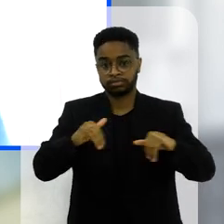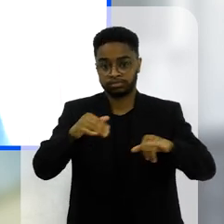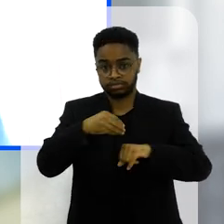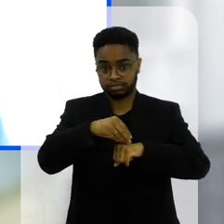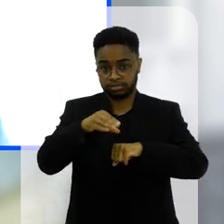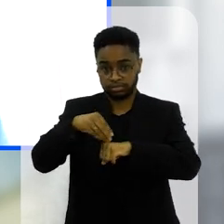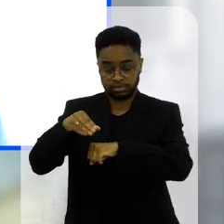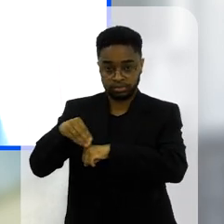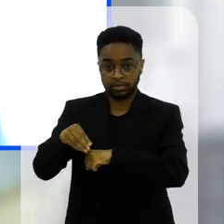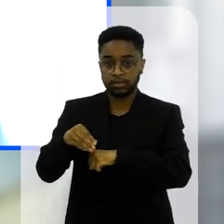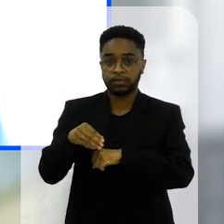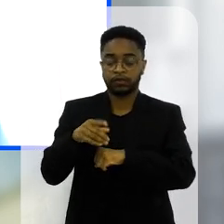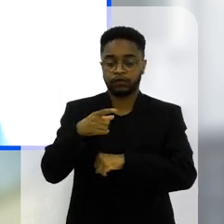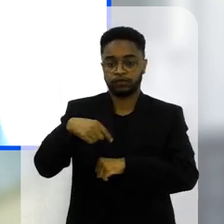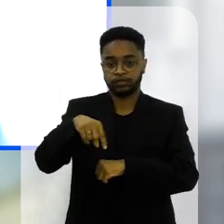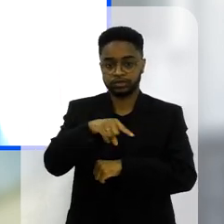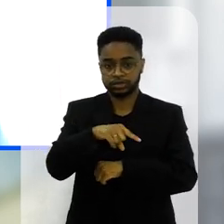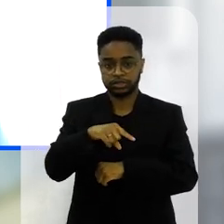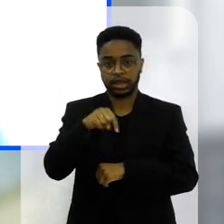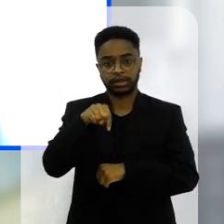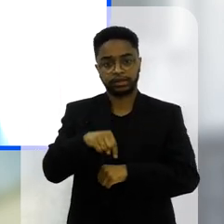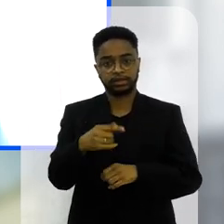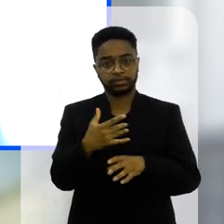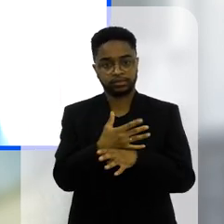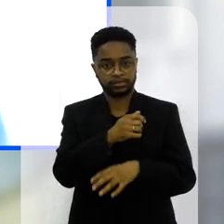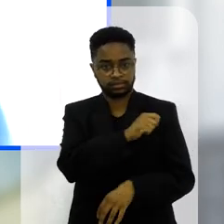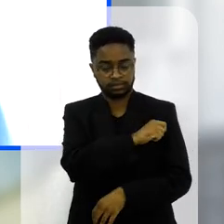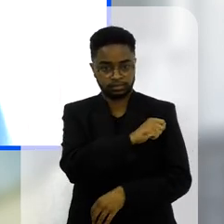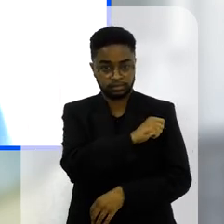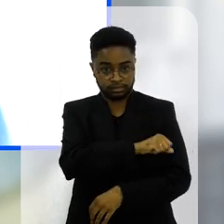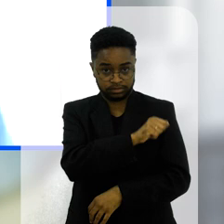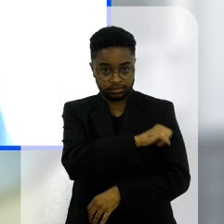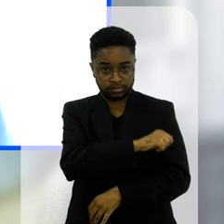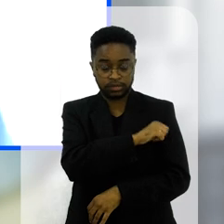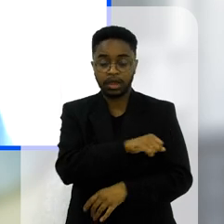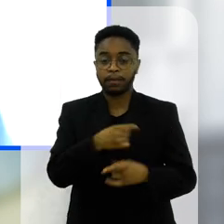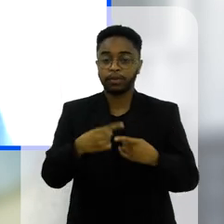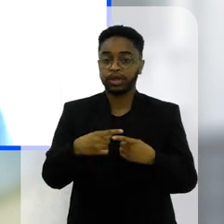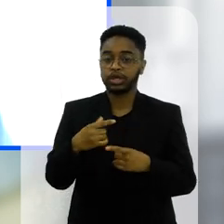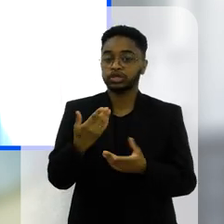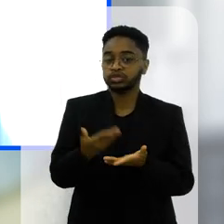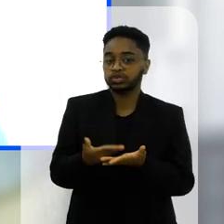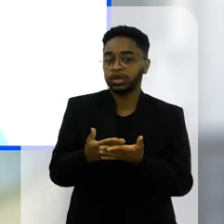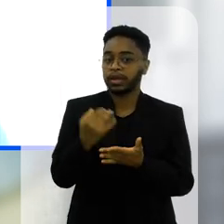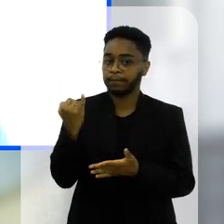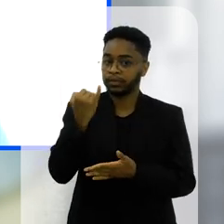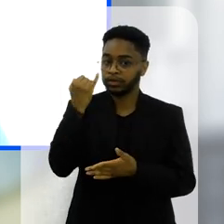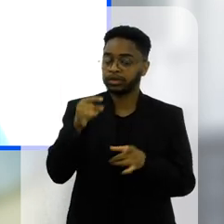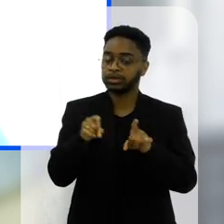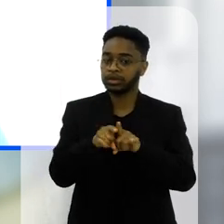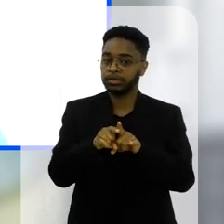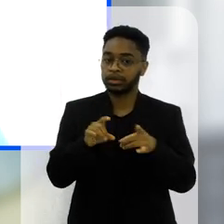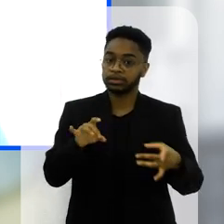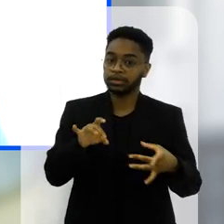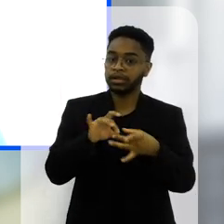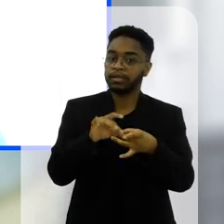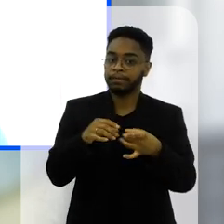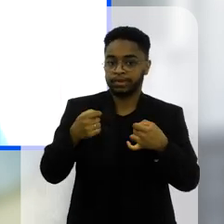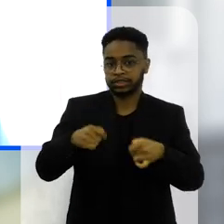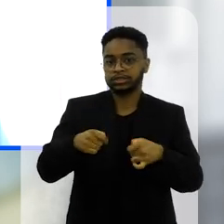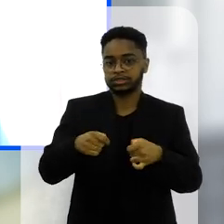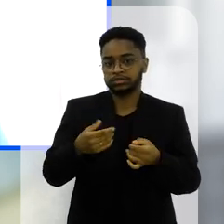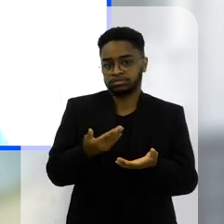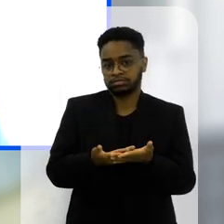claro né que a gente tem passado uma mensagem aqui na cidade do Rio de Janeiro estudar vale a pena e que a conexão do estudante tem que ser com os